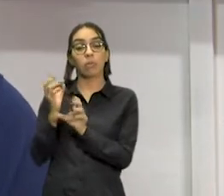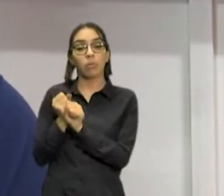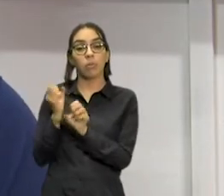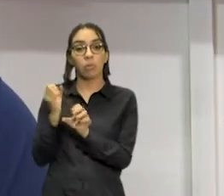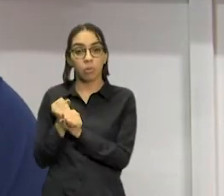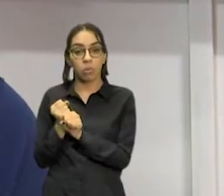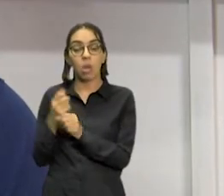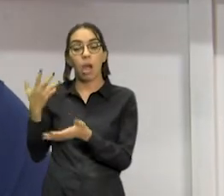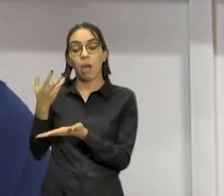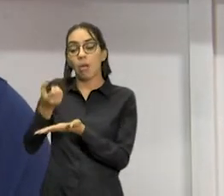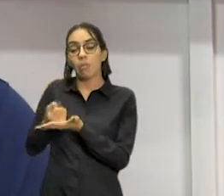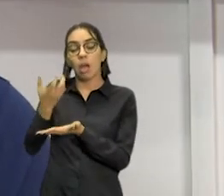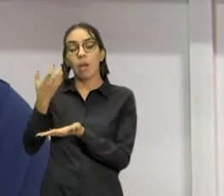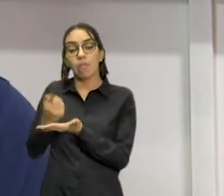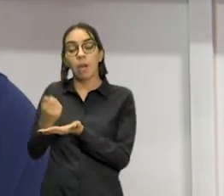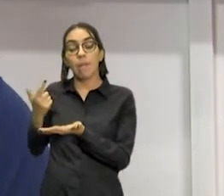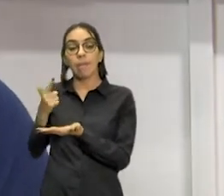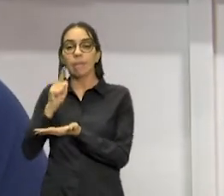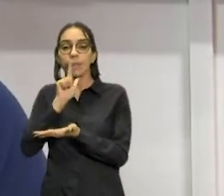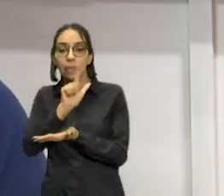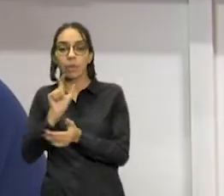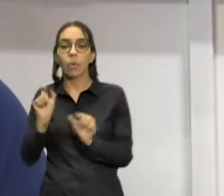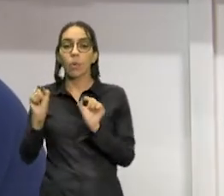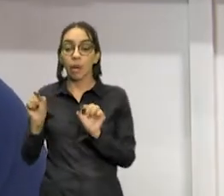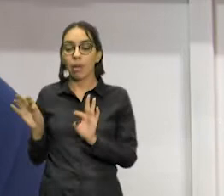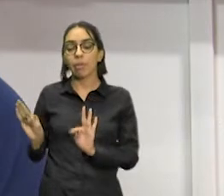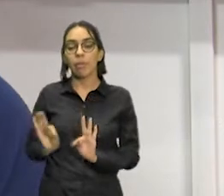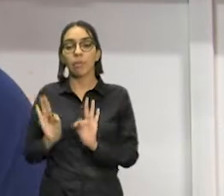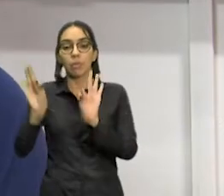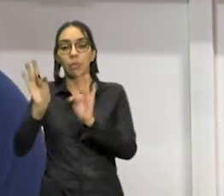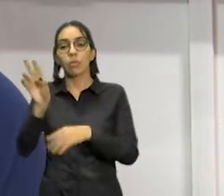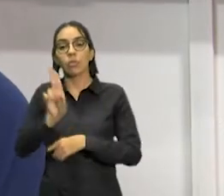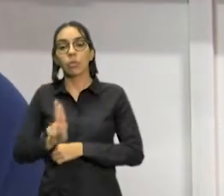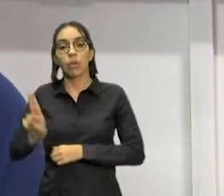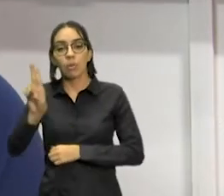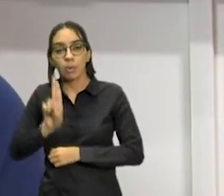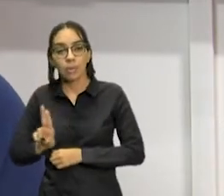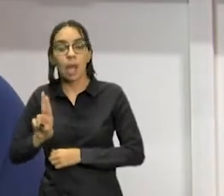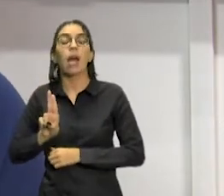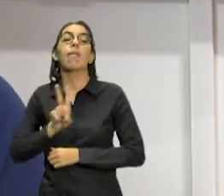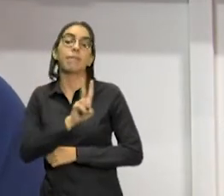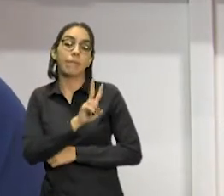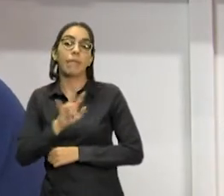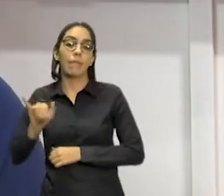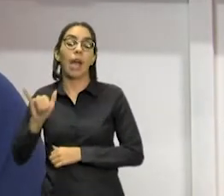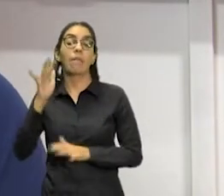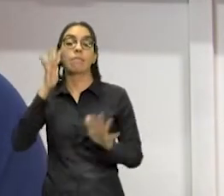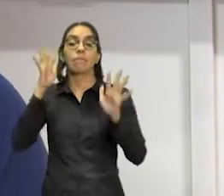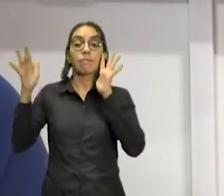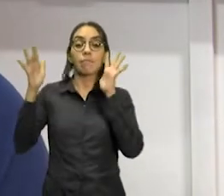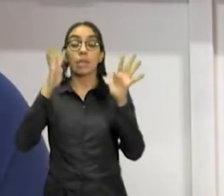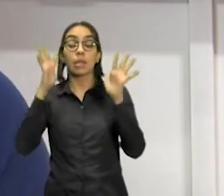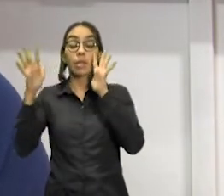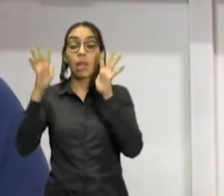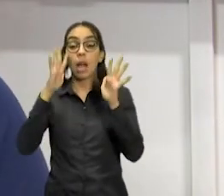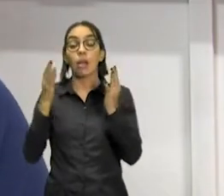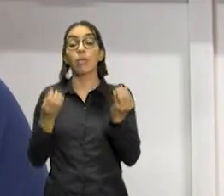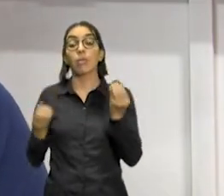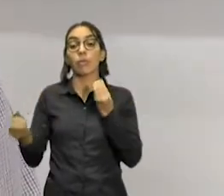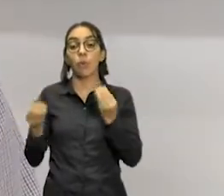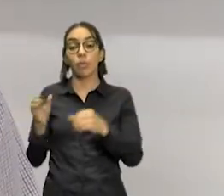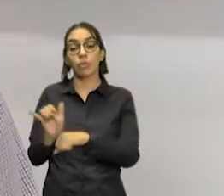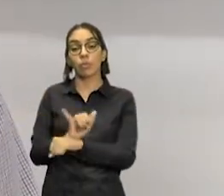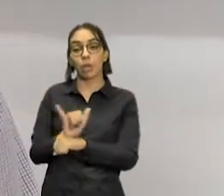para que a gente consiga, através da tecnologia, dimensionar esse dado, essa informação, para várias